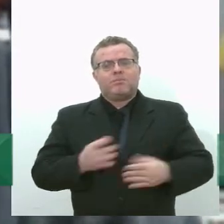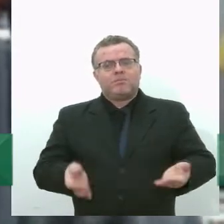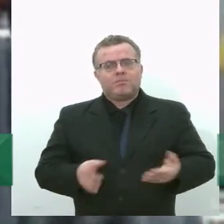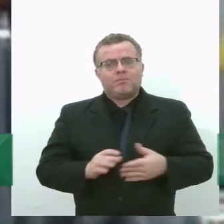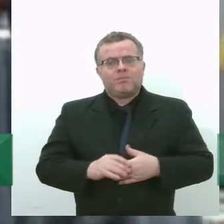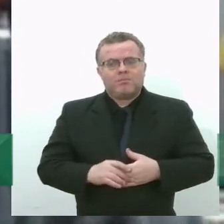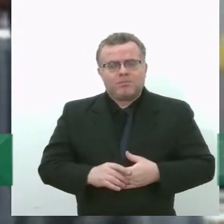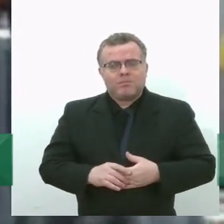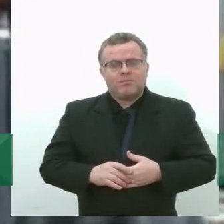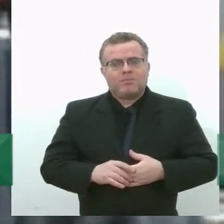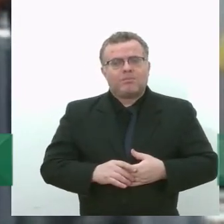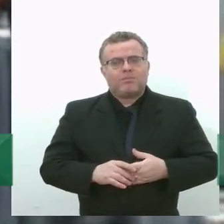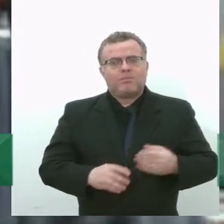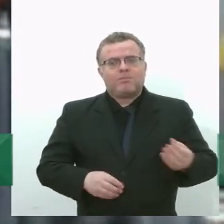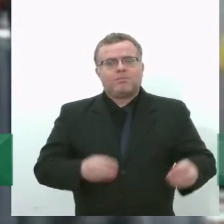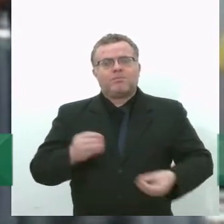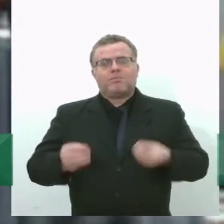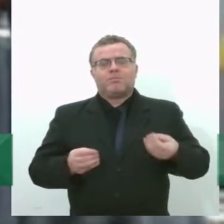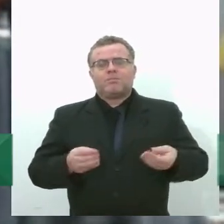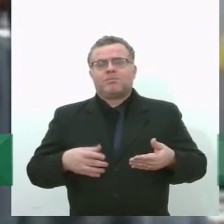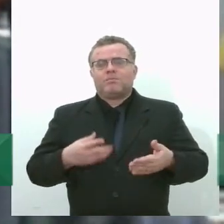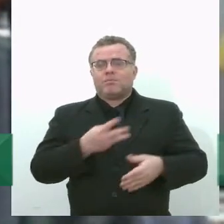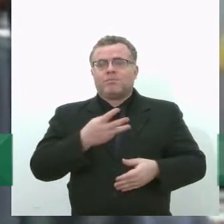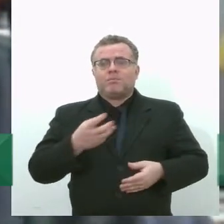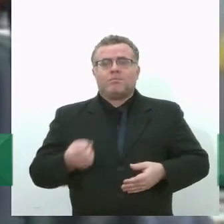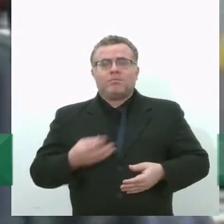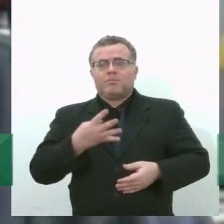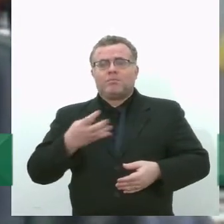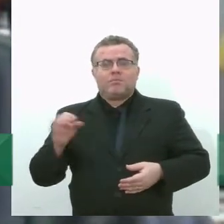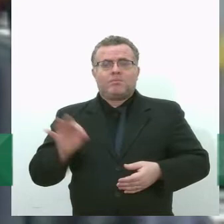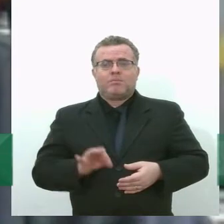potencial de chegar a 30%, 40%.